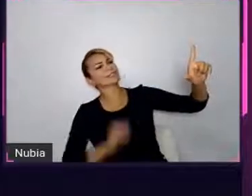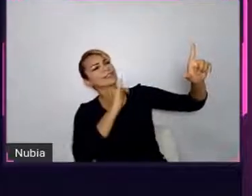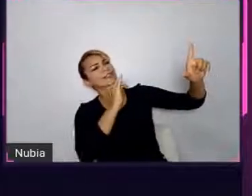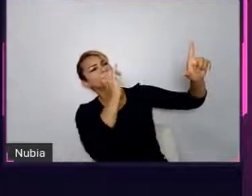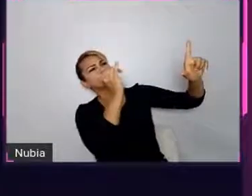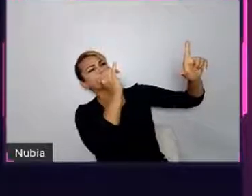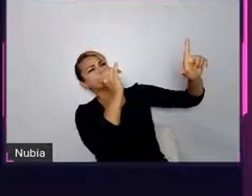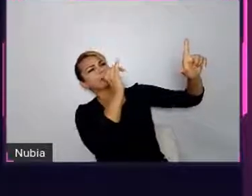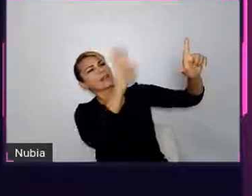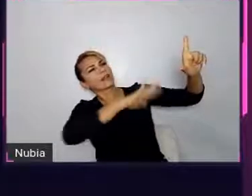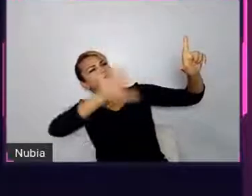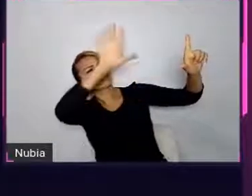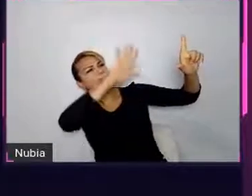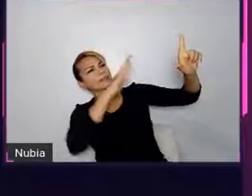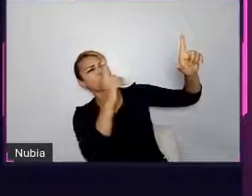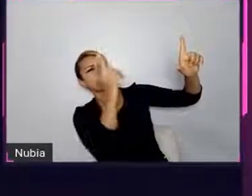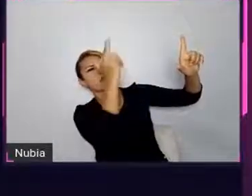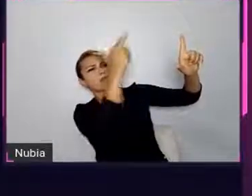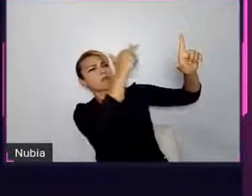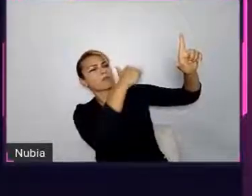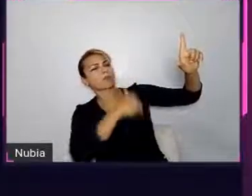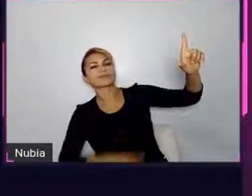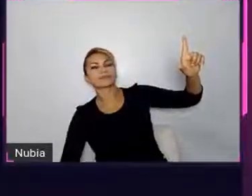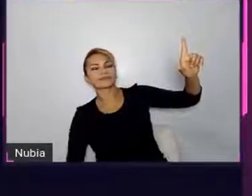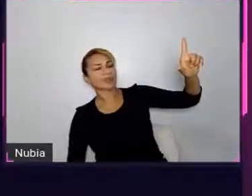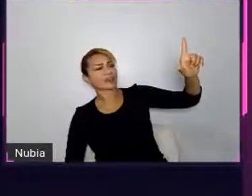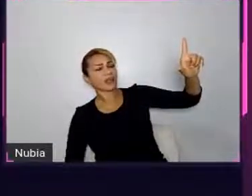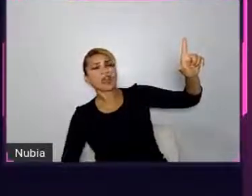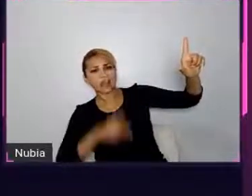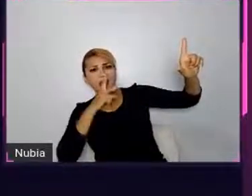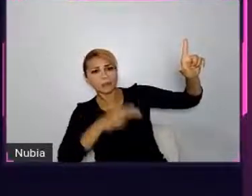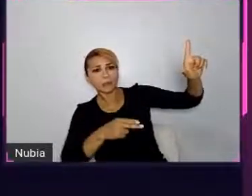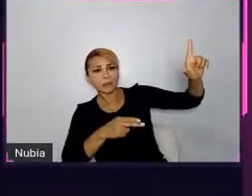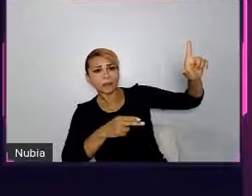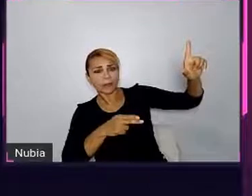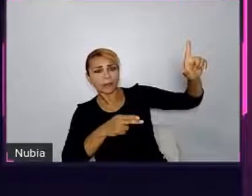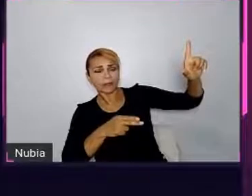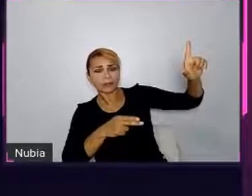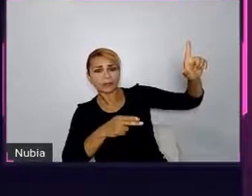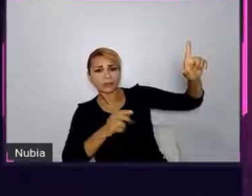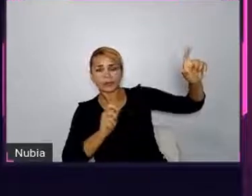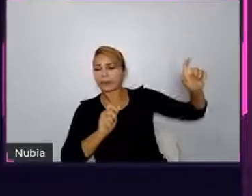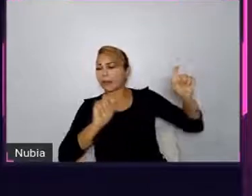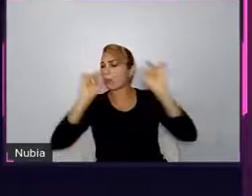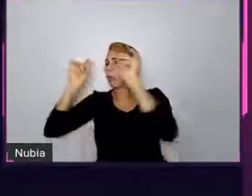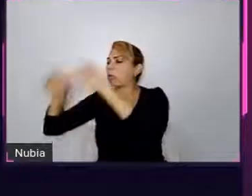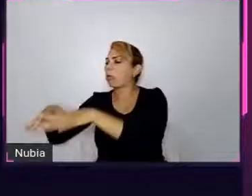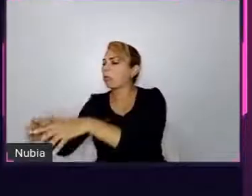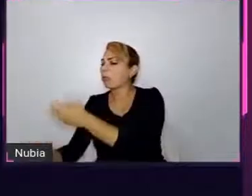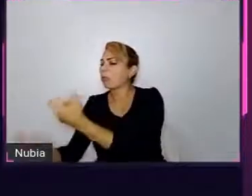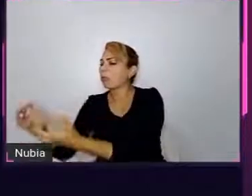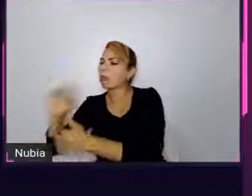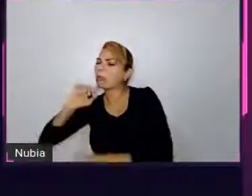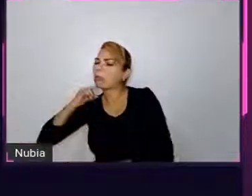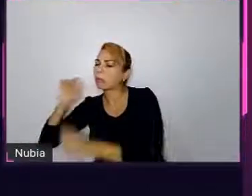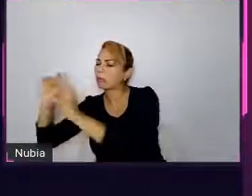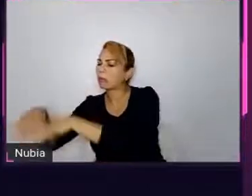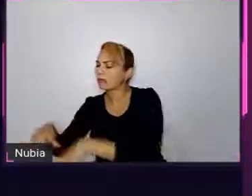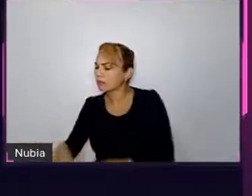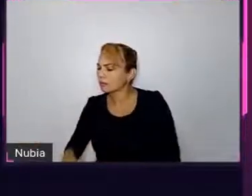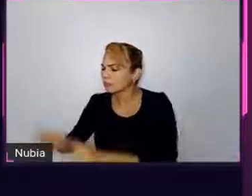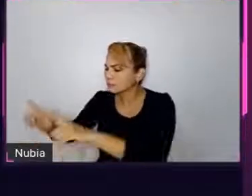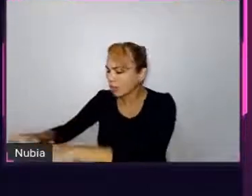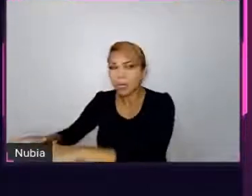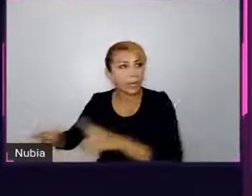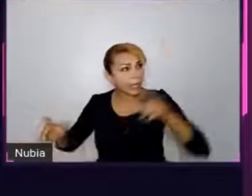no meio da rua, no lixo, ou em um museu. Em cada situação onde você está, você vai encarar diferente